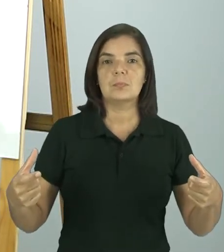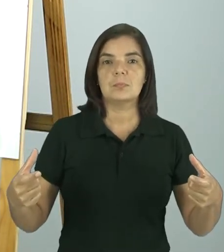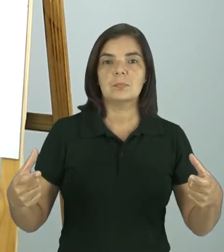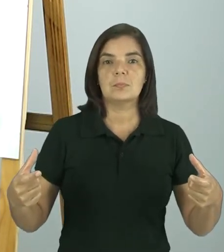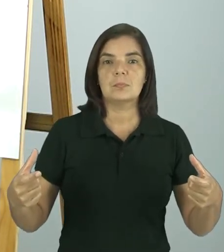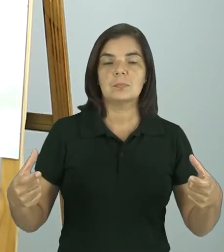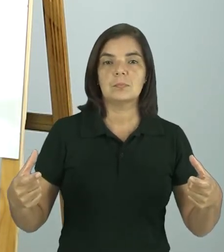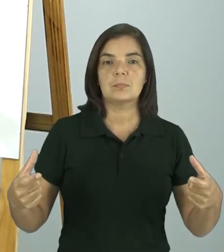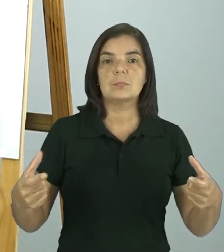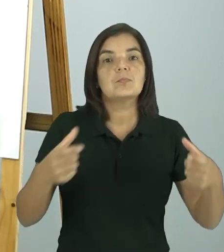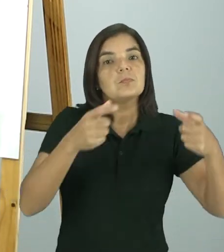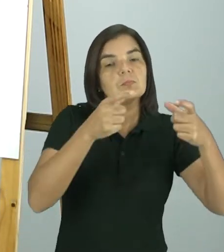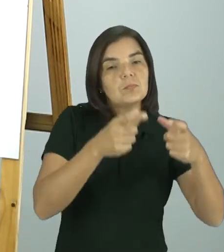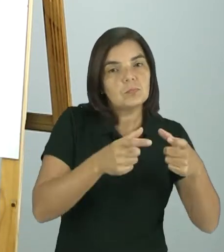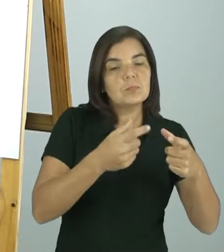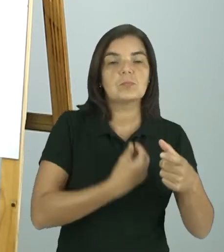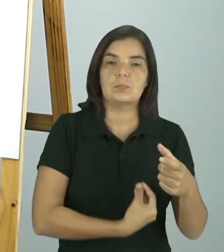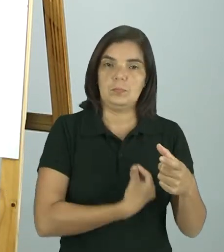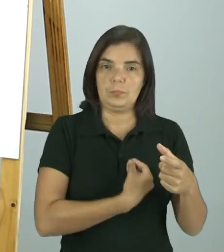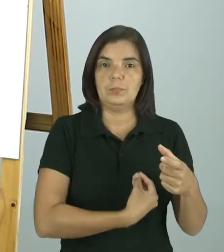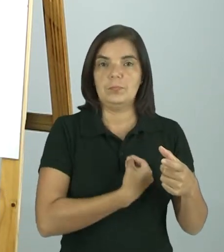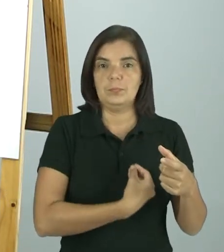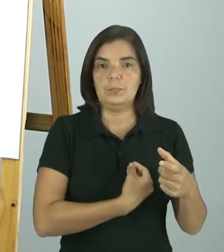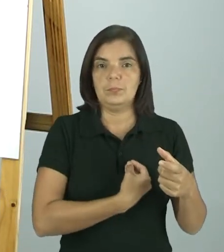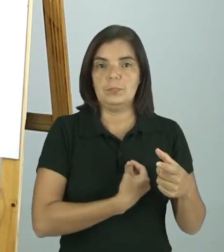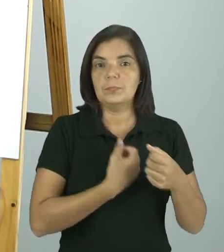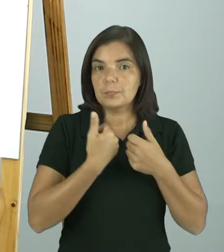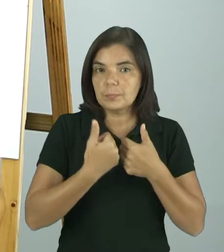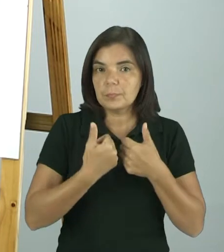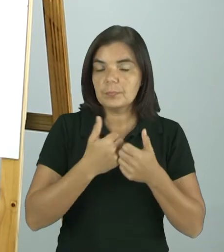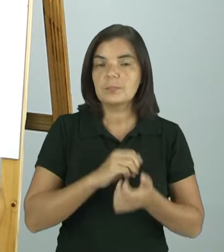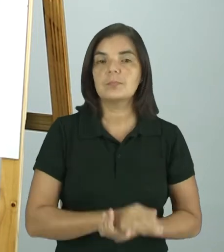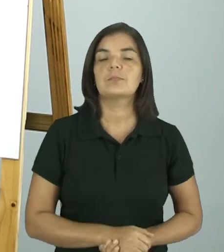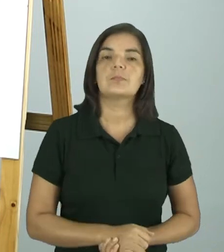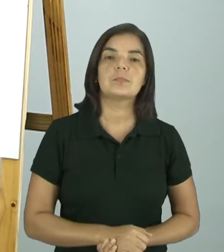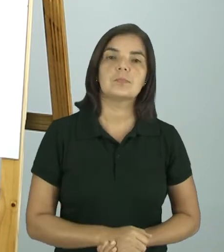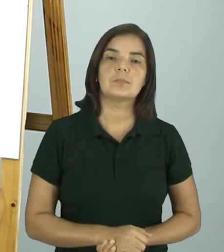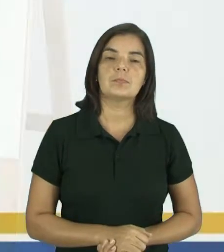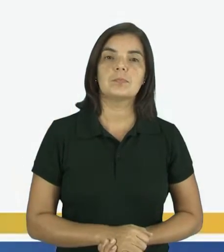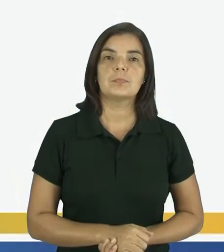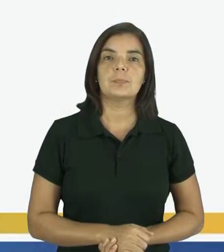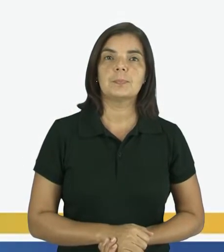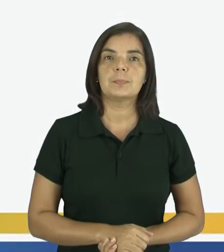Do lugar aonde vivemos. Tudo bem? Vamos lá.